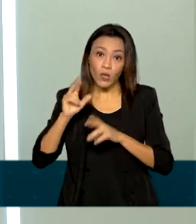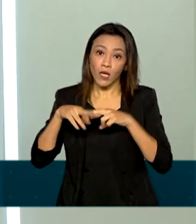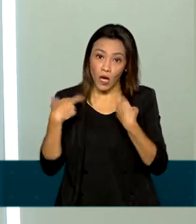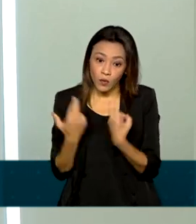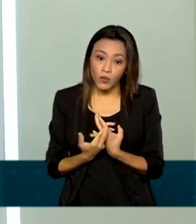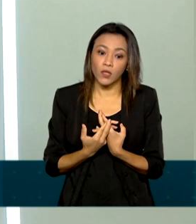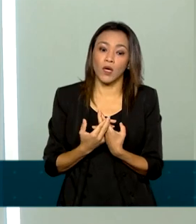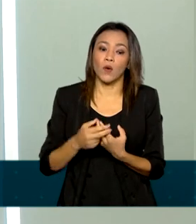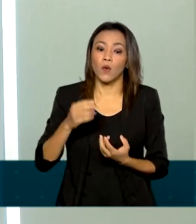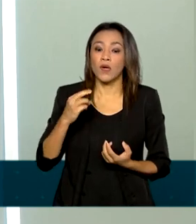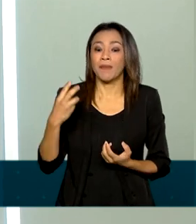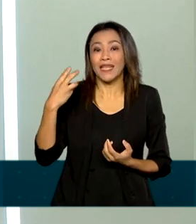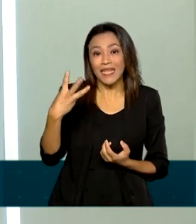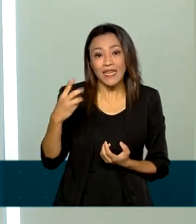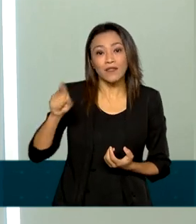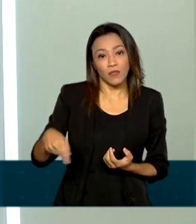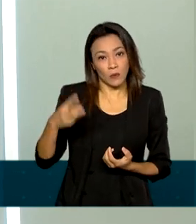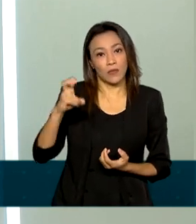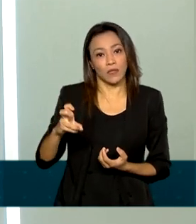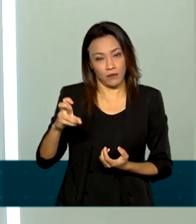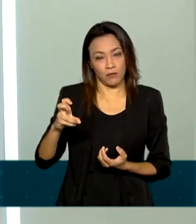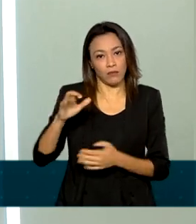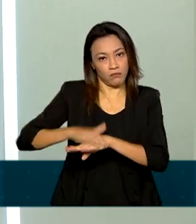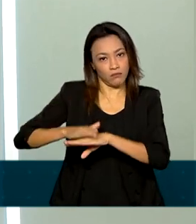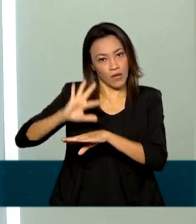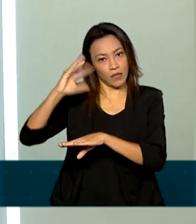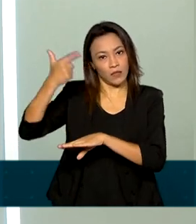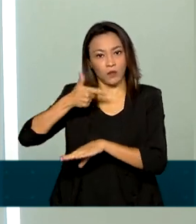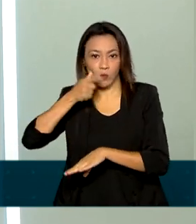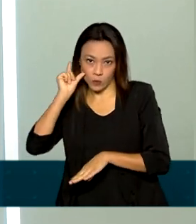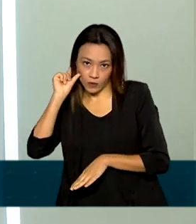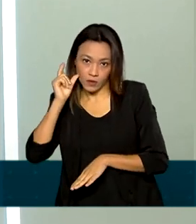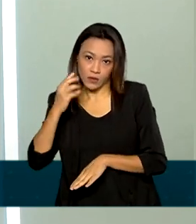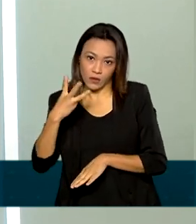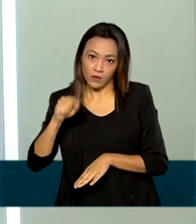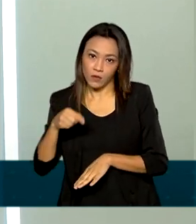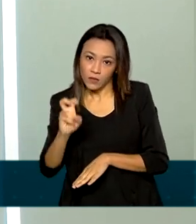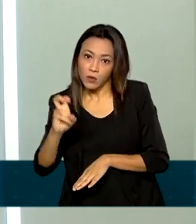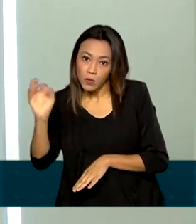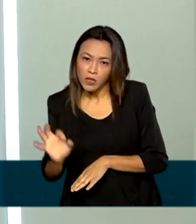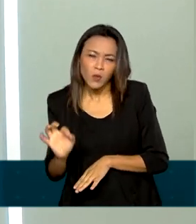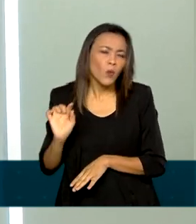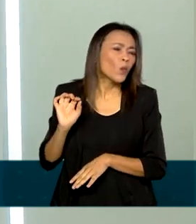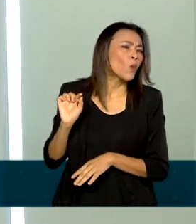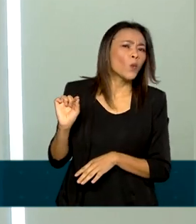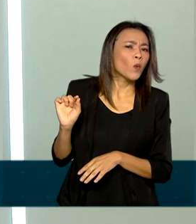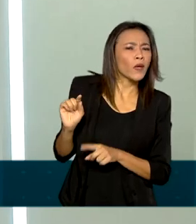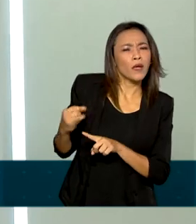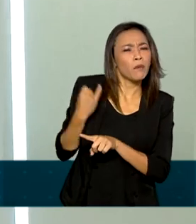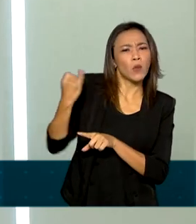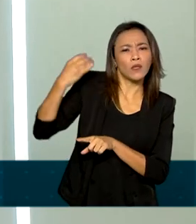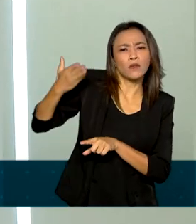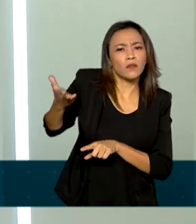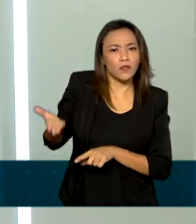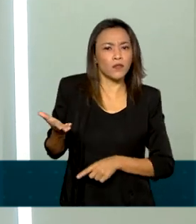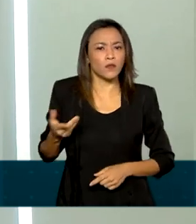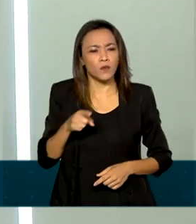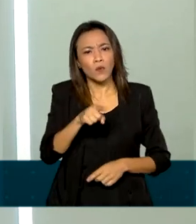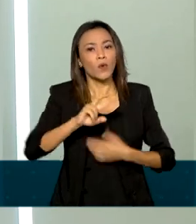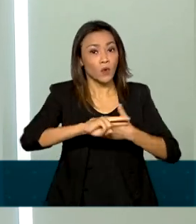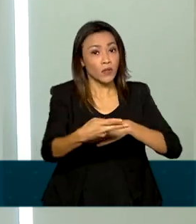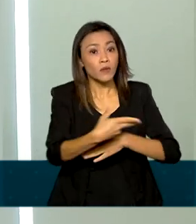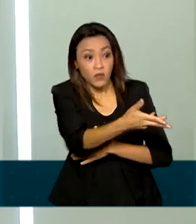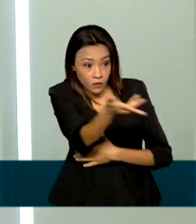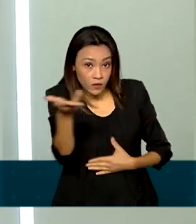de 2,75 para 3,5. Qual a importância dessa taxa? Como é que ela afeta você como consumidor?